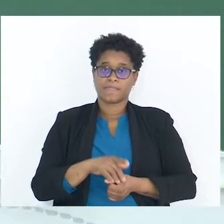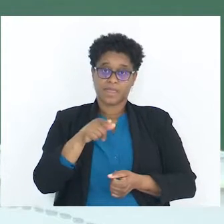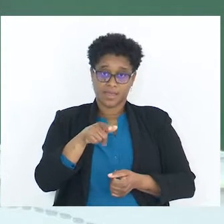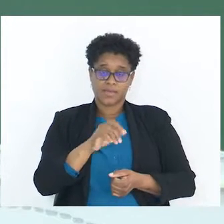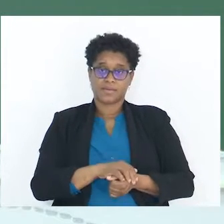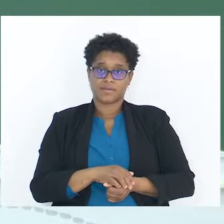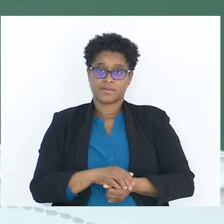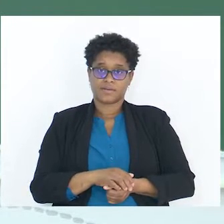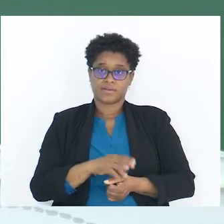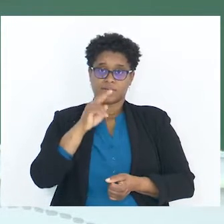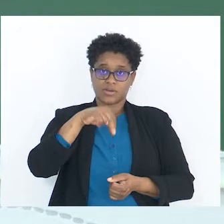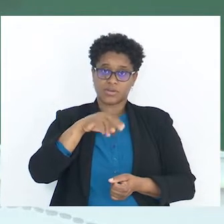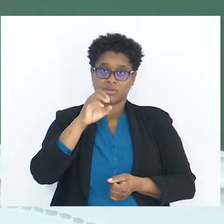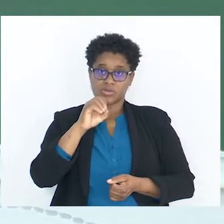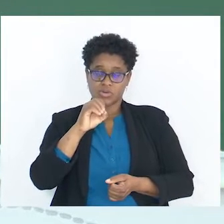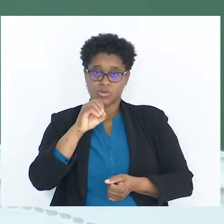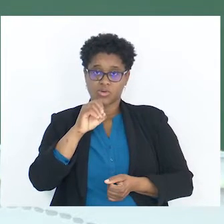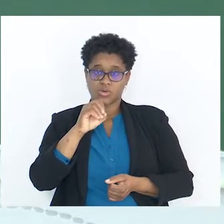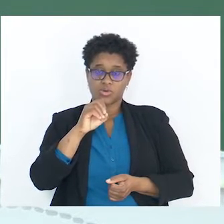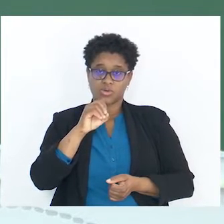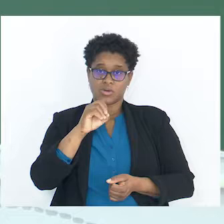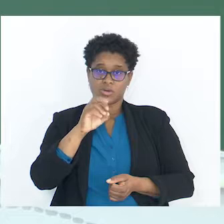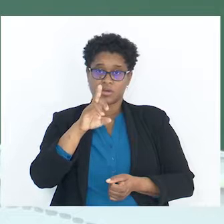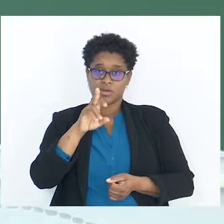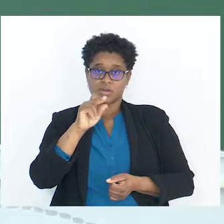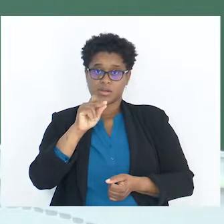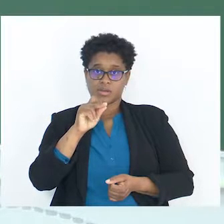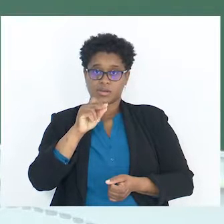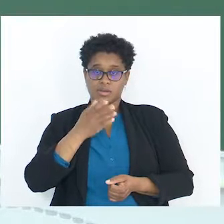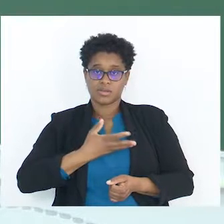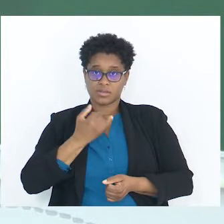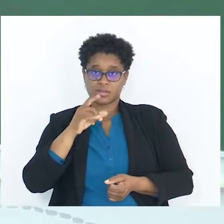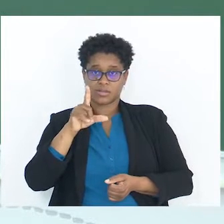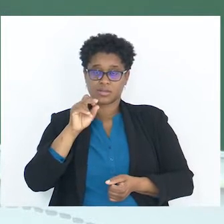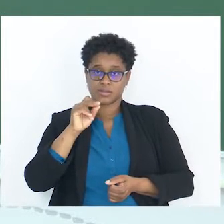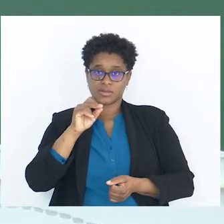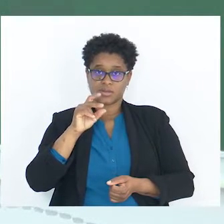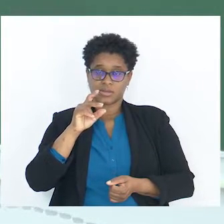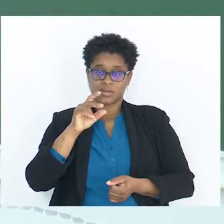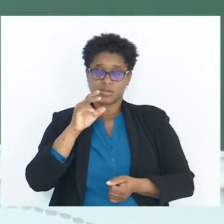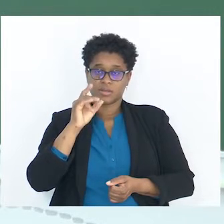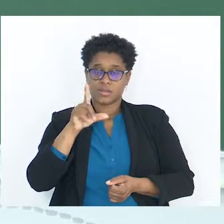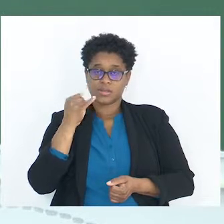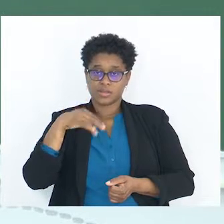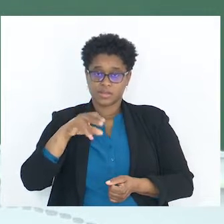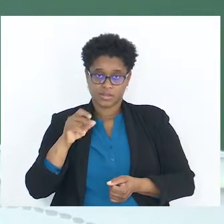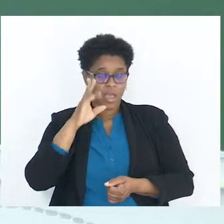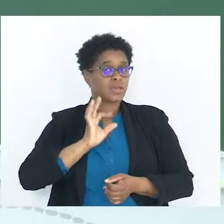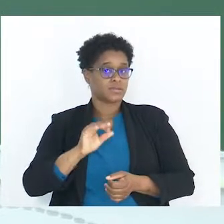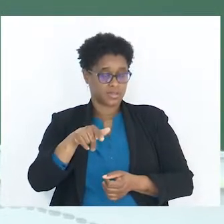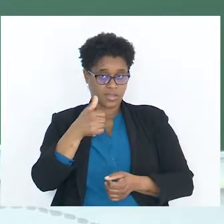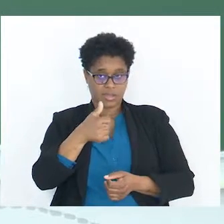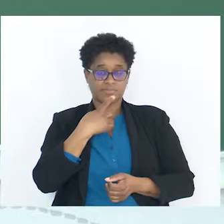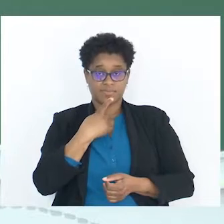Aqui é noradrenalina. Assim que está certo. Está bem?